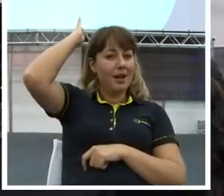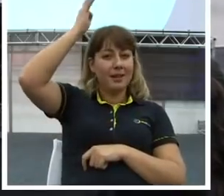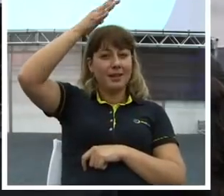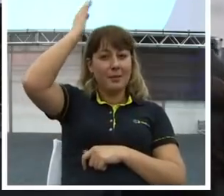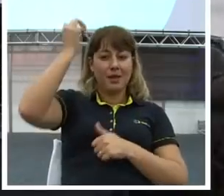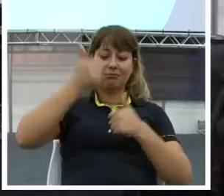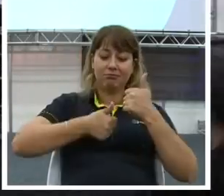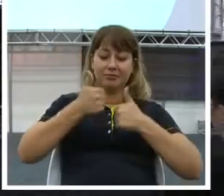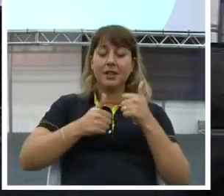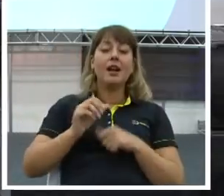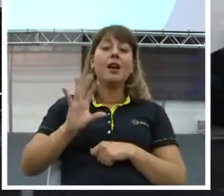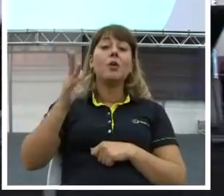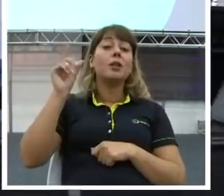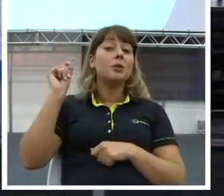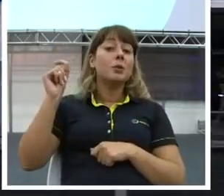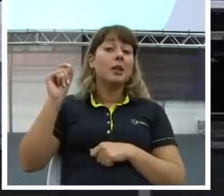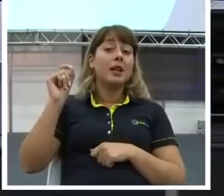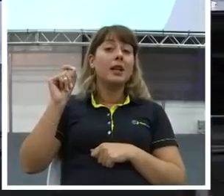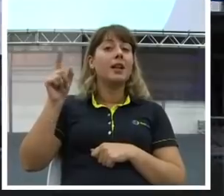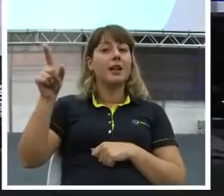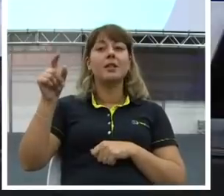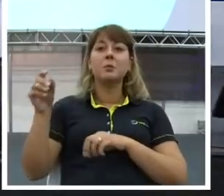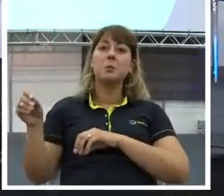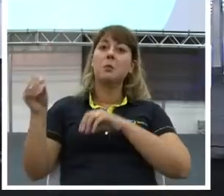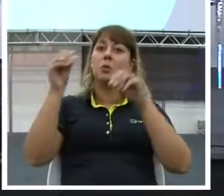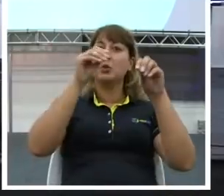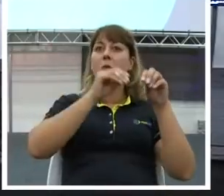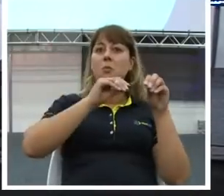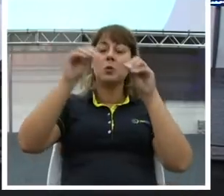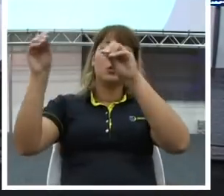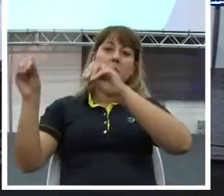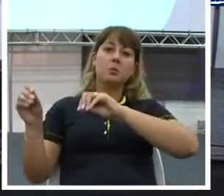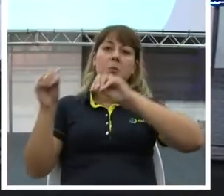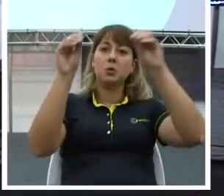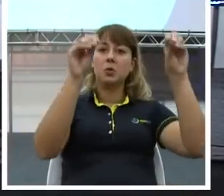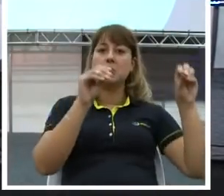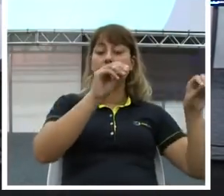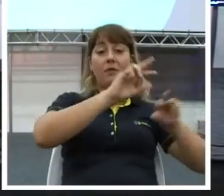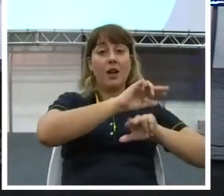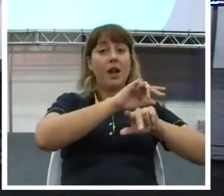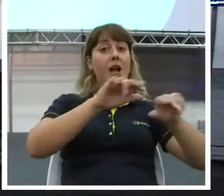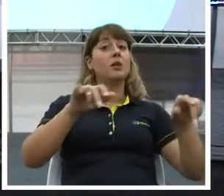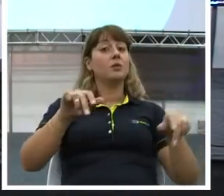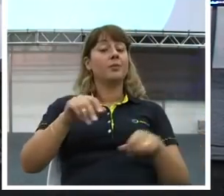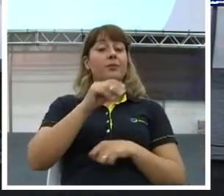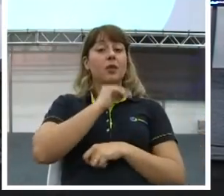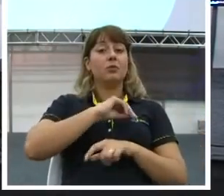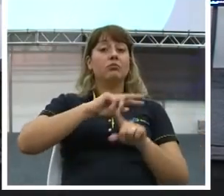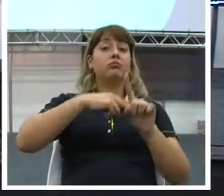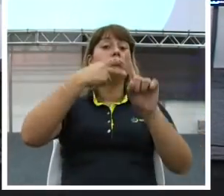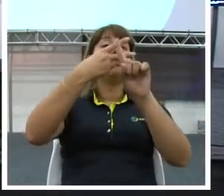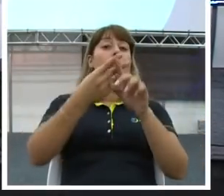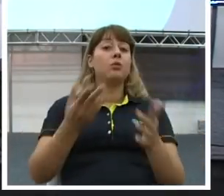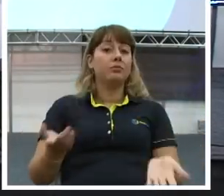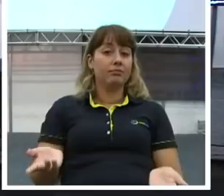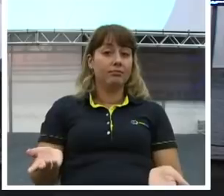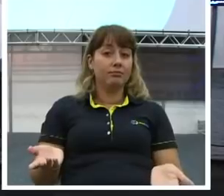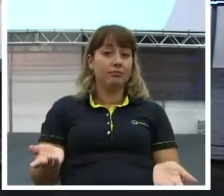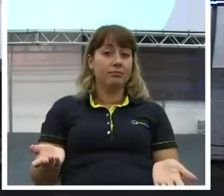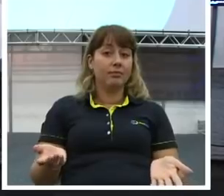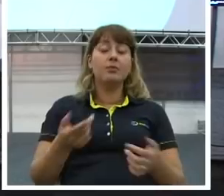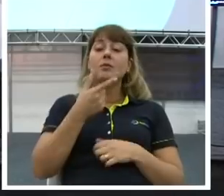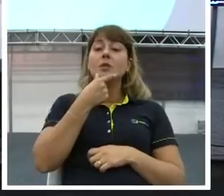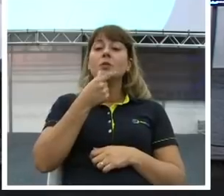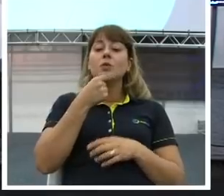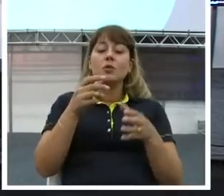Porque já o Real Madrid ofereceu mais do dobro do que ele está ganhando para ele ir. E ele